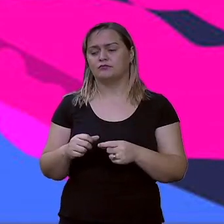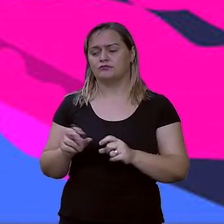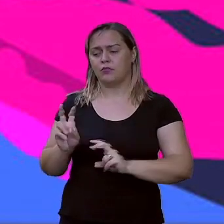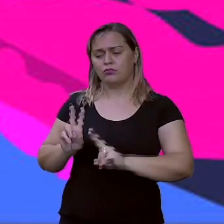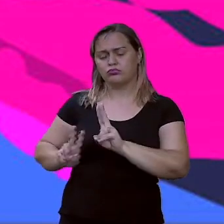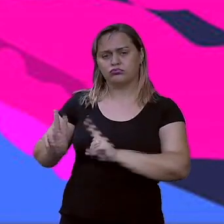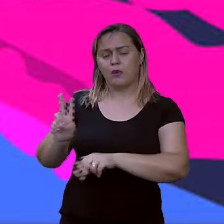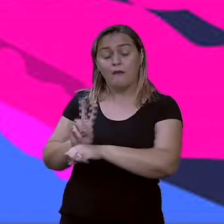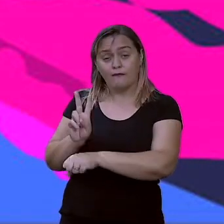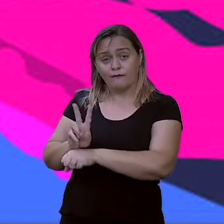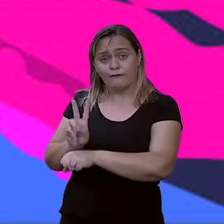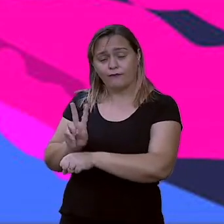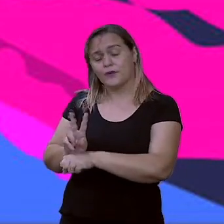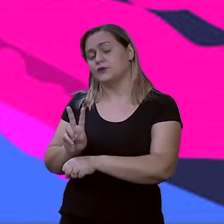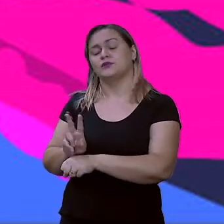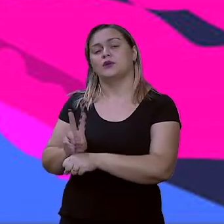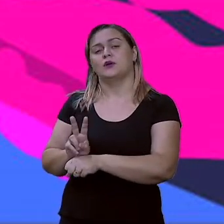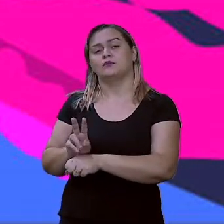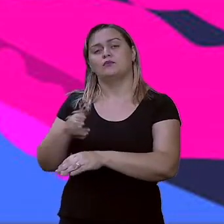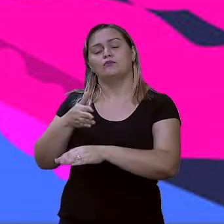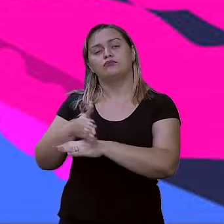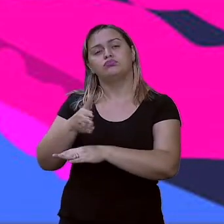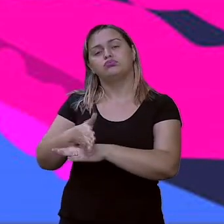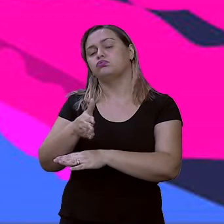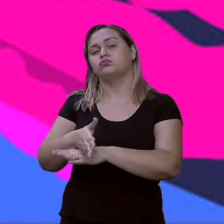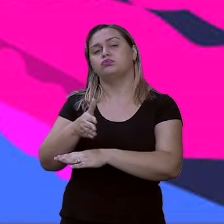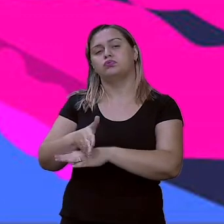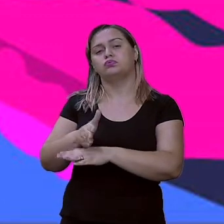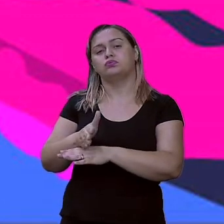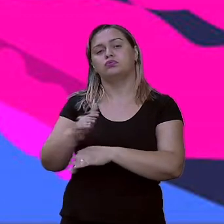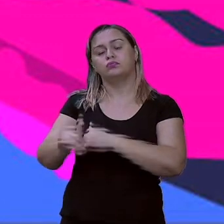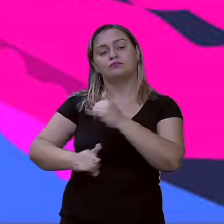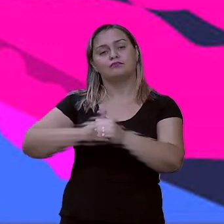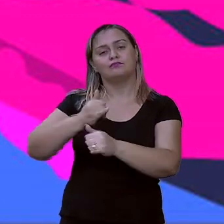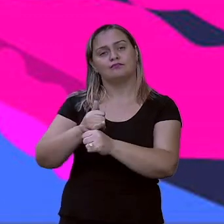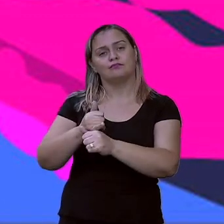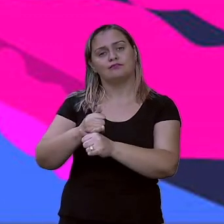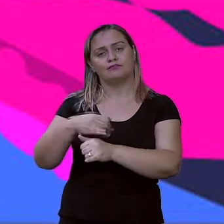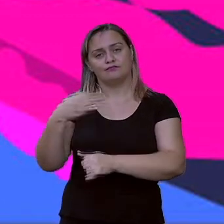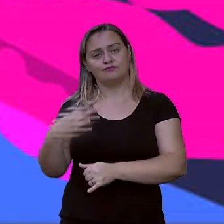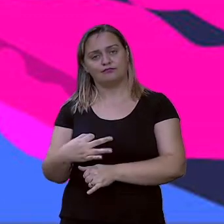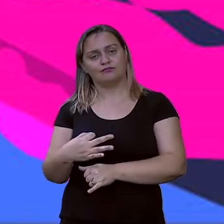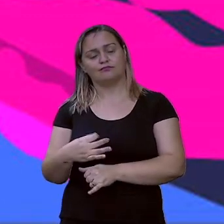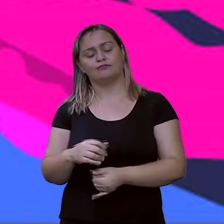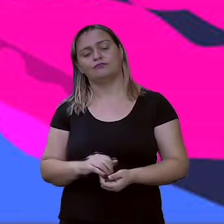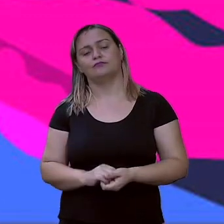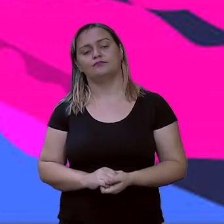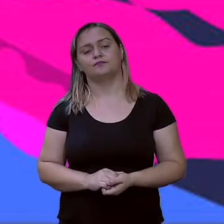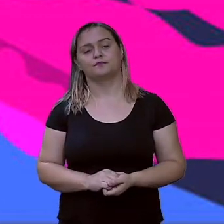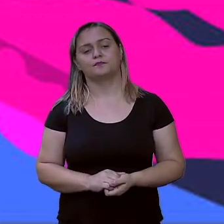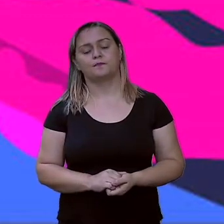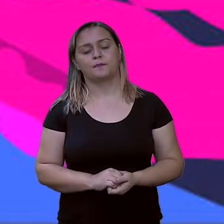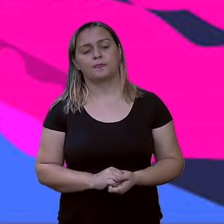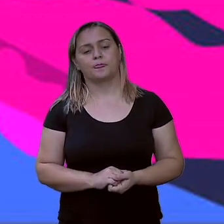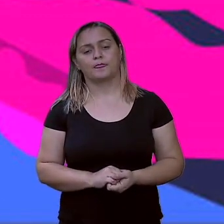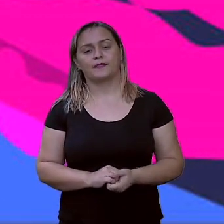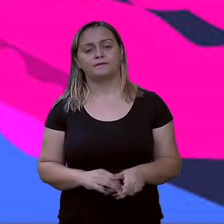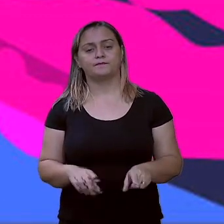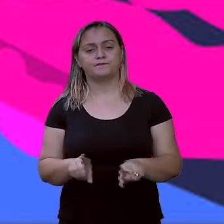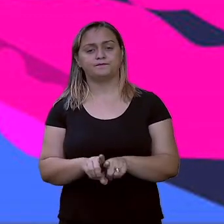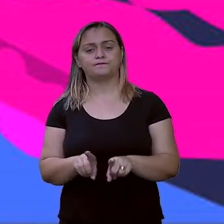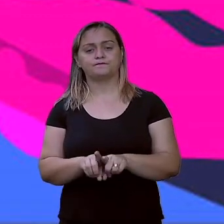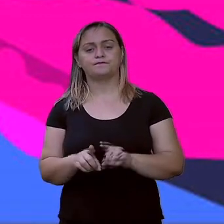terceiro argumento, próximo argumento agora, do autor sobre esse tema de cyberbullying, ele vai falar sobre o quê? Da